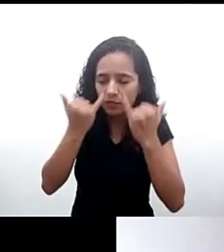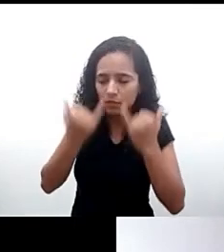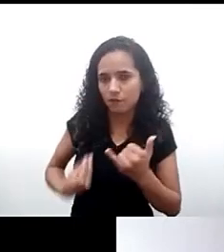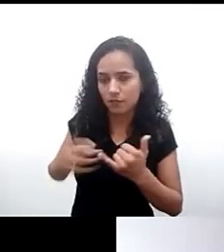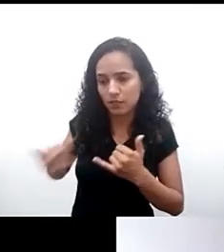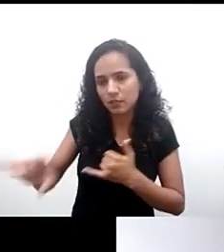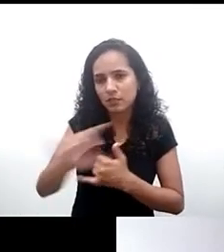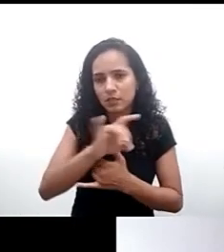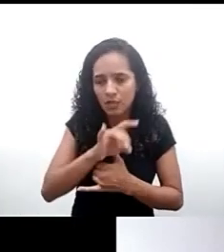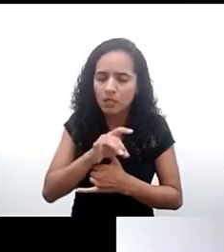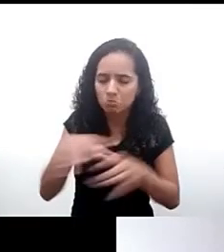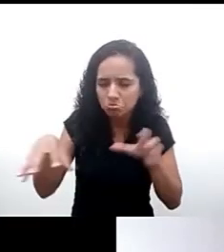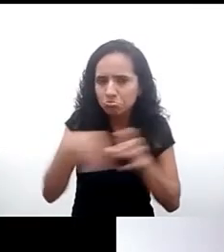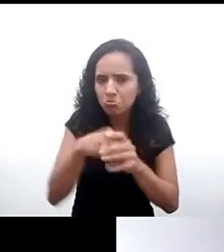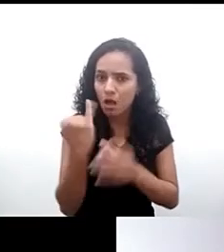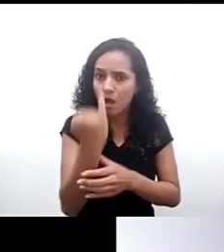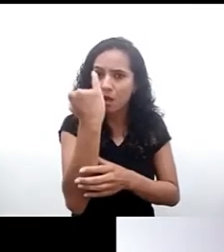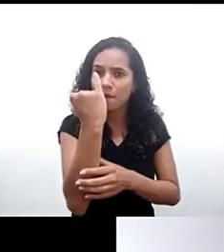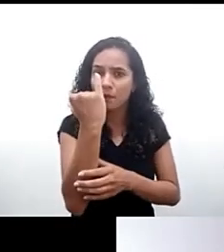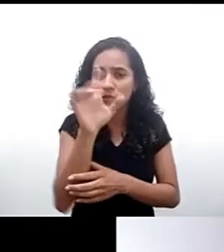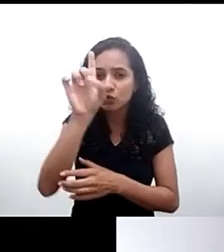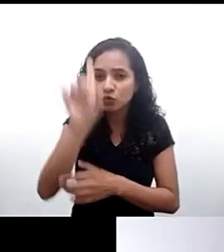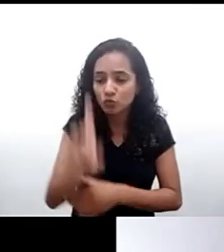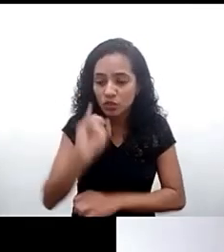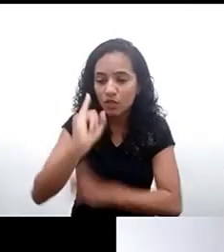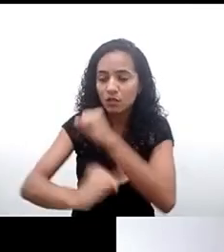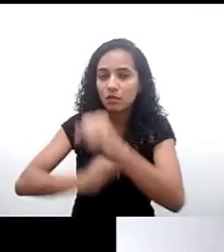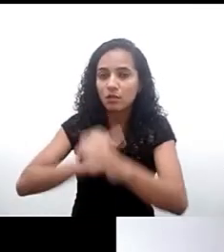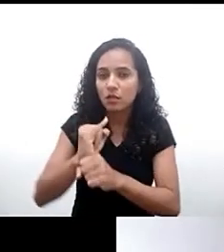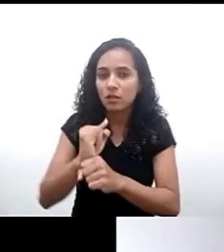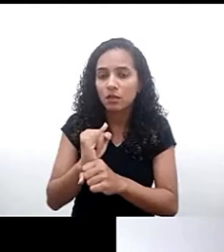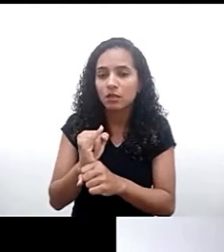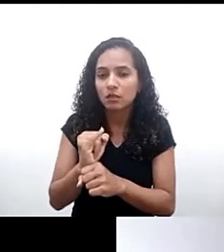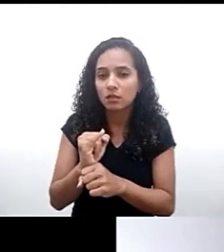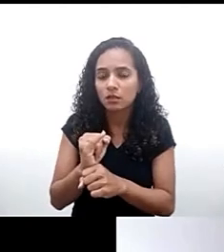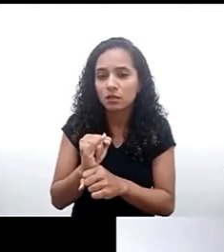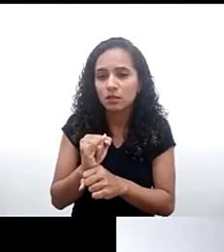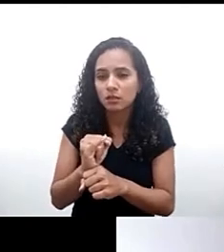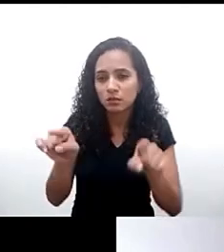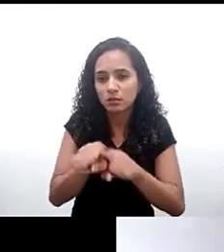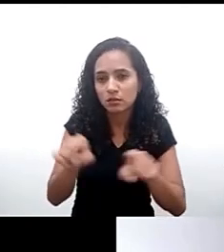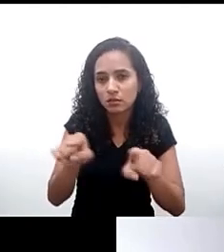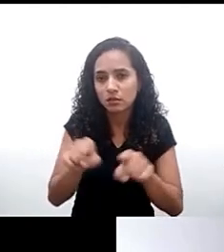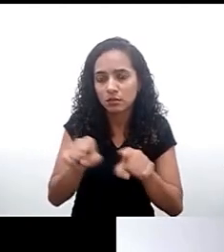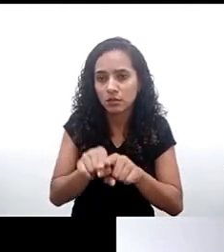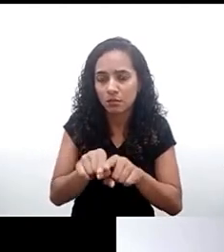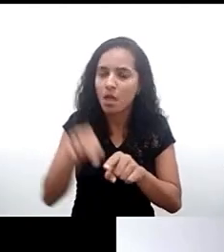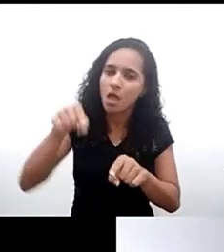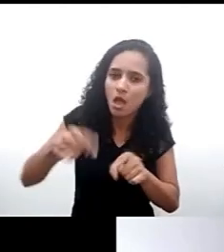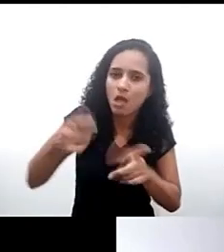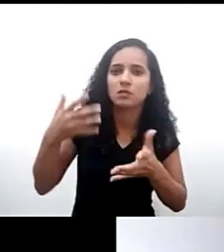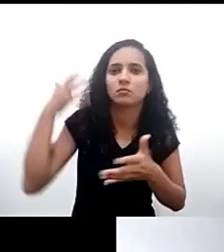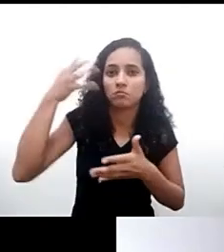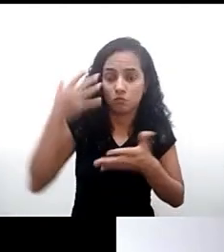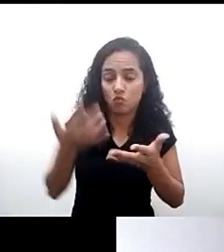inserências do direito à internet e propõe nessa sessão como em outras que